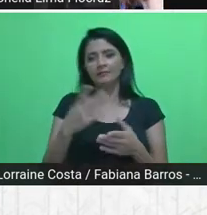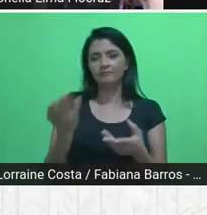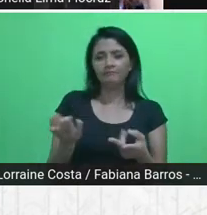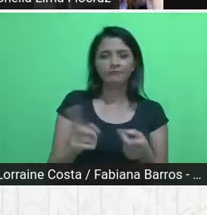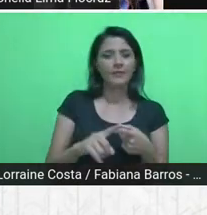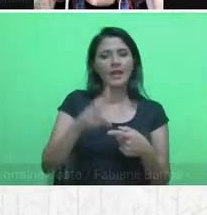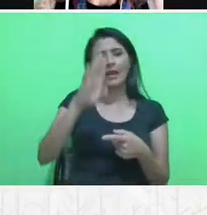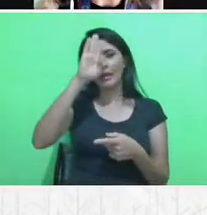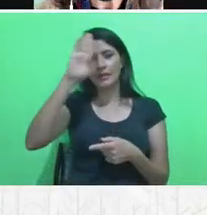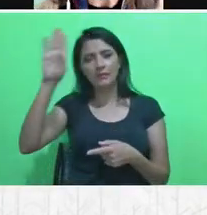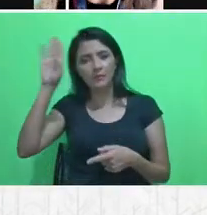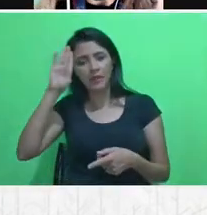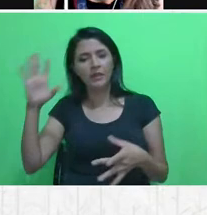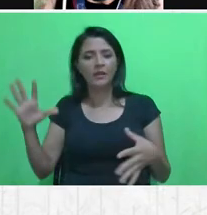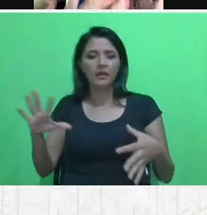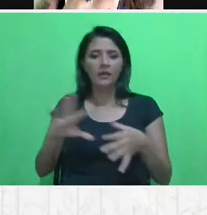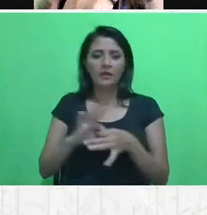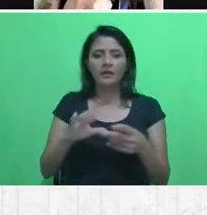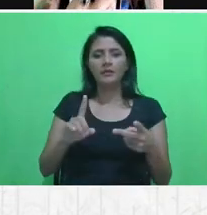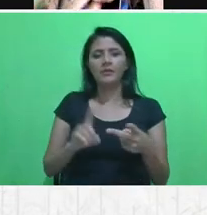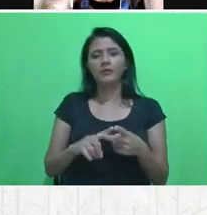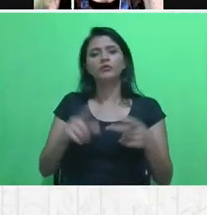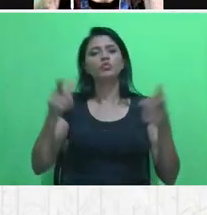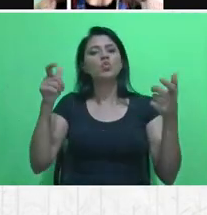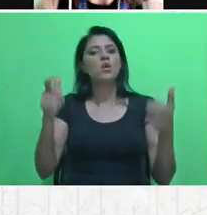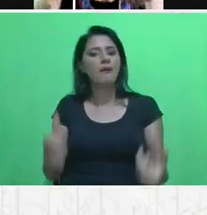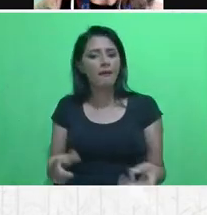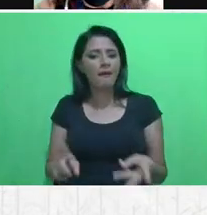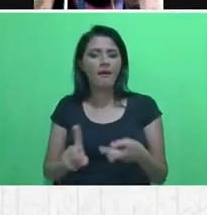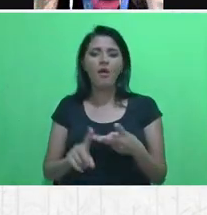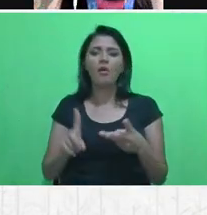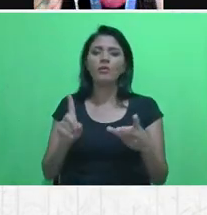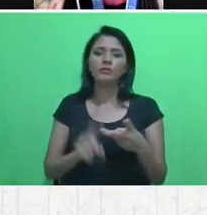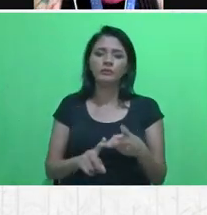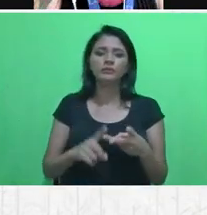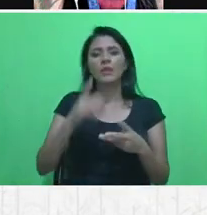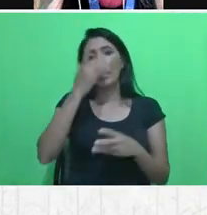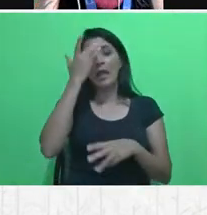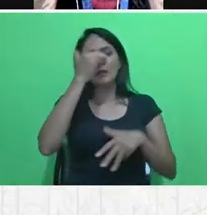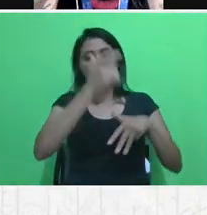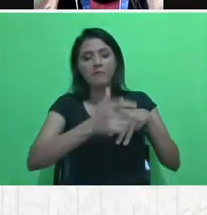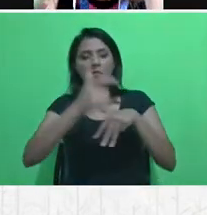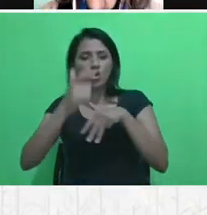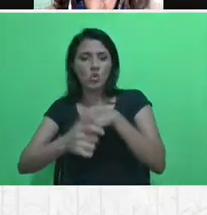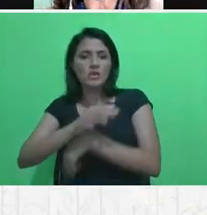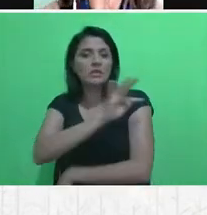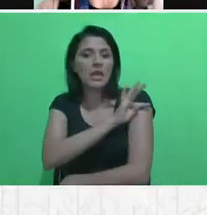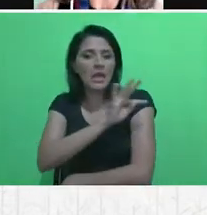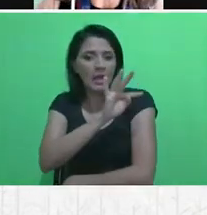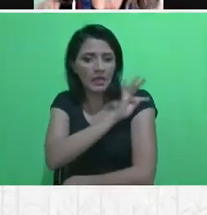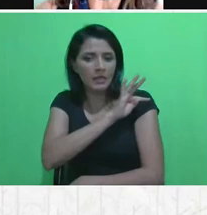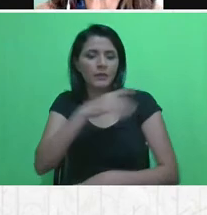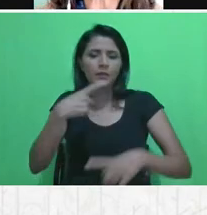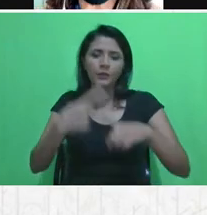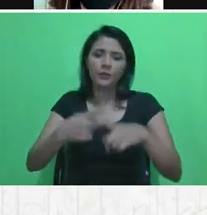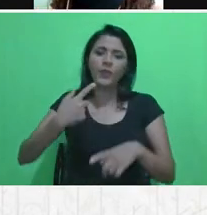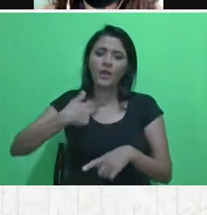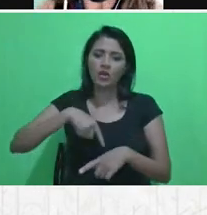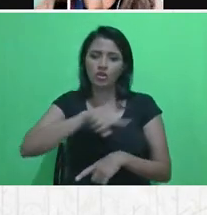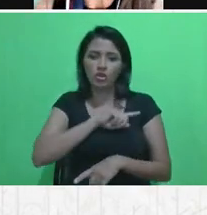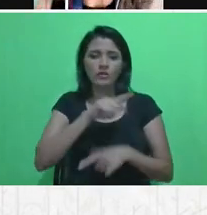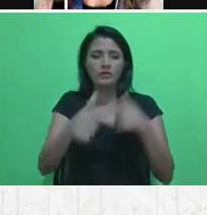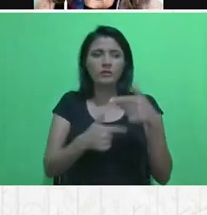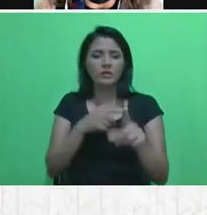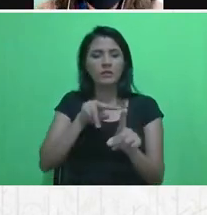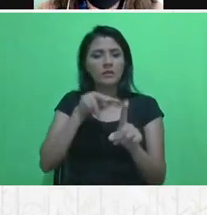a academia, o território e os agentes técnicos, porque a gente trabalha nessa perspectiva da